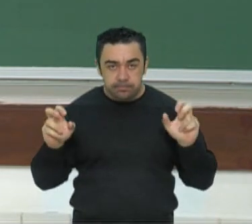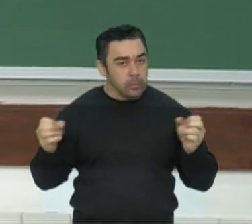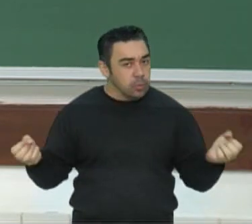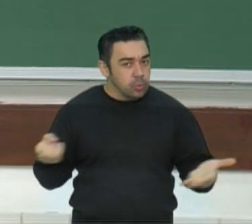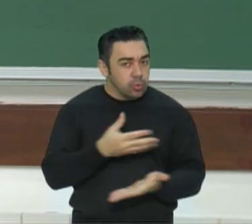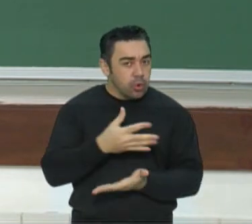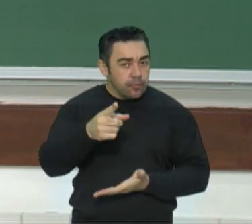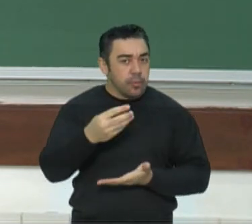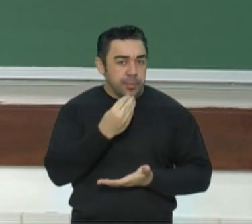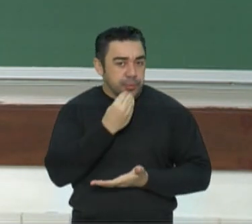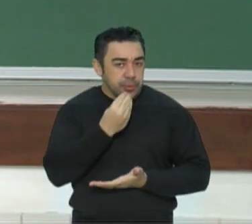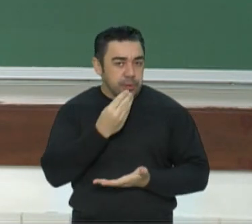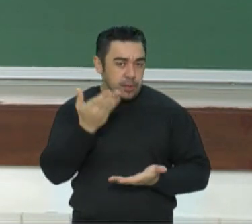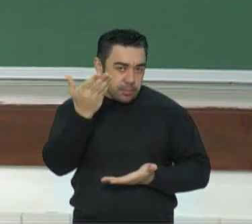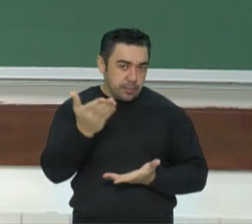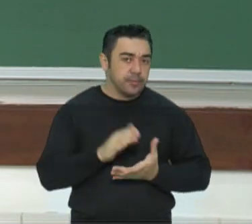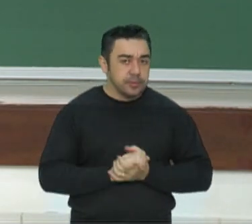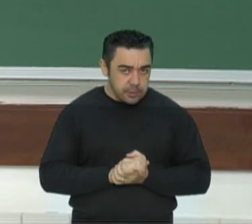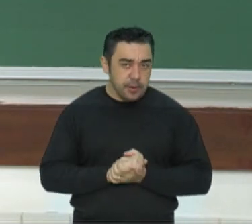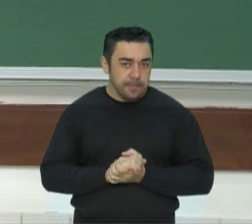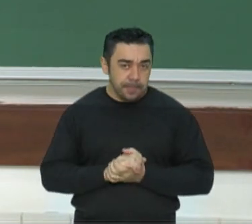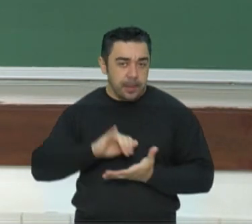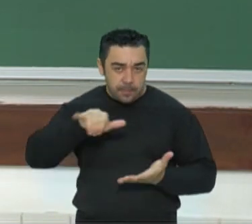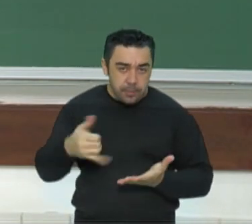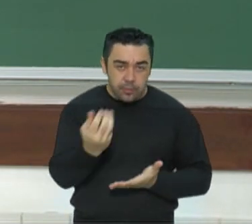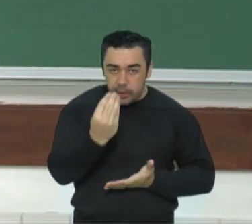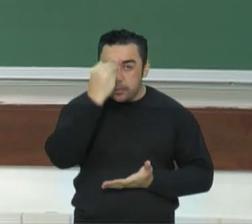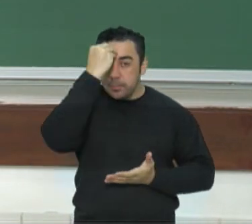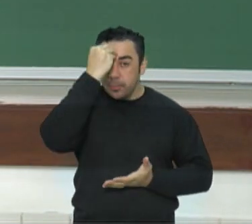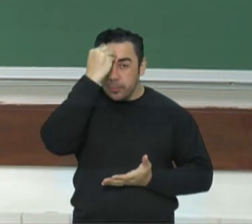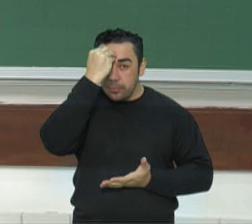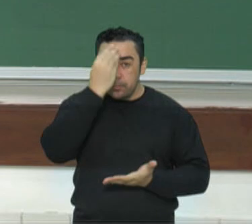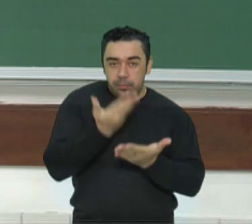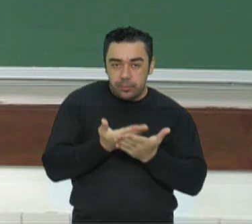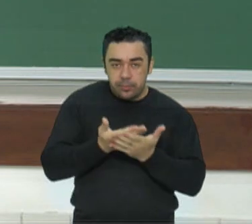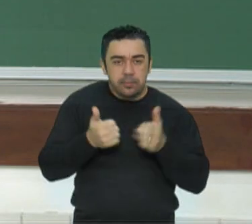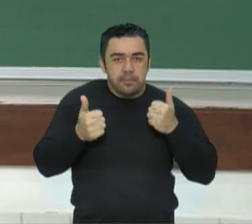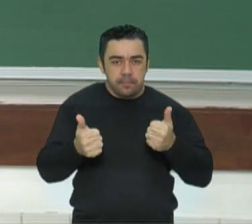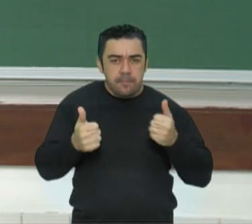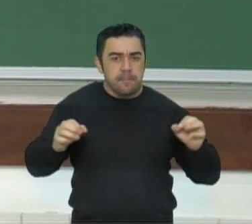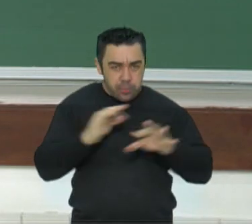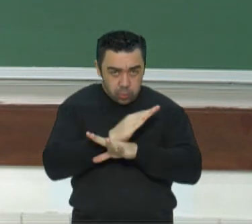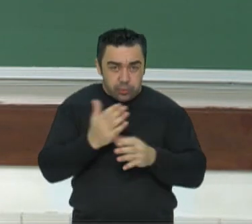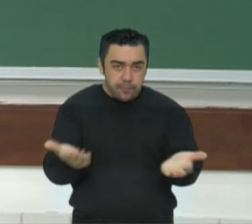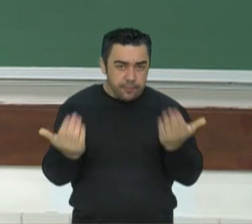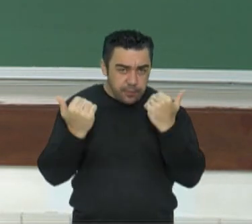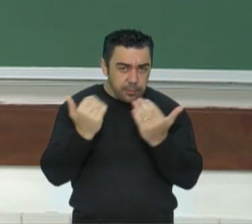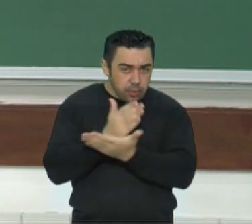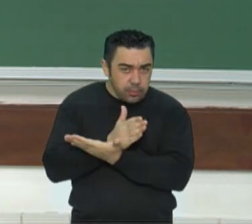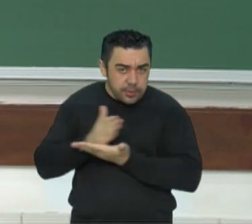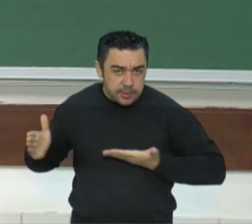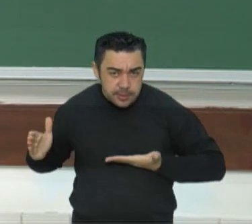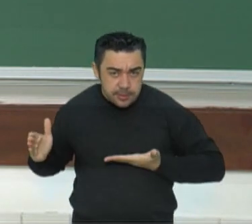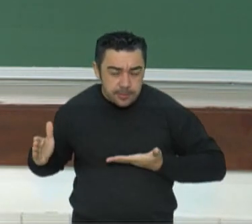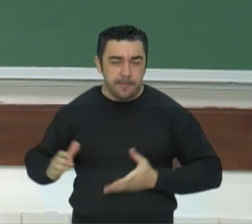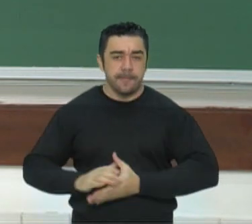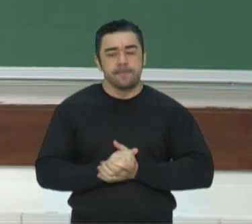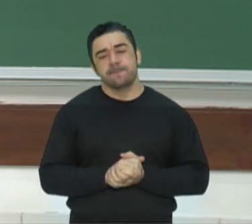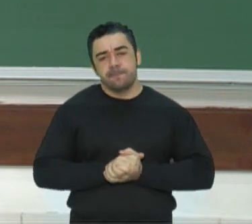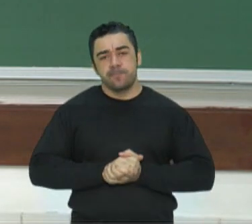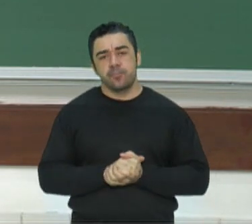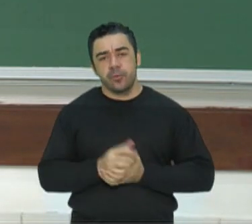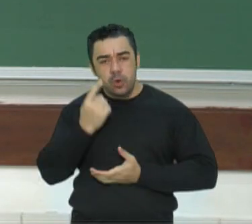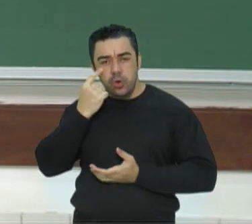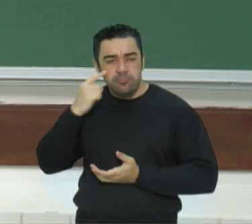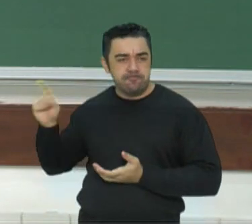nova chance. Aproveita aí, fixa para a gente estudar bem. Sentadinho, legal, confortável? Bora começar! Olha